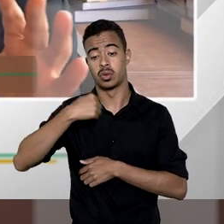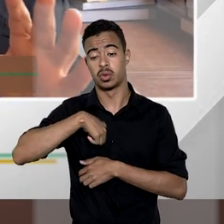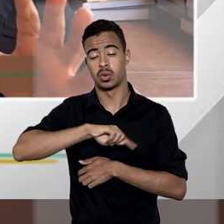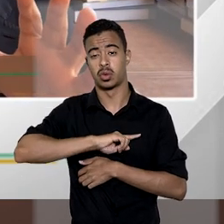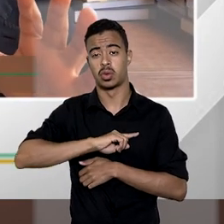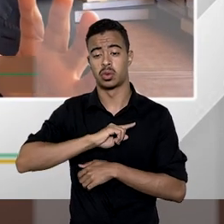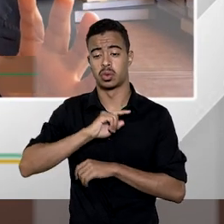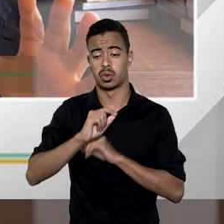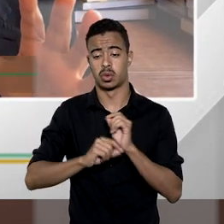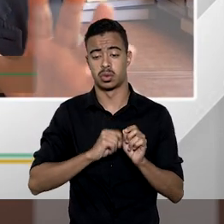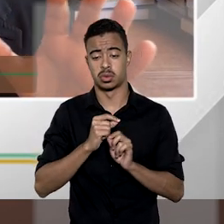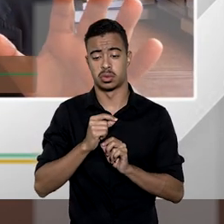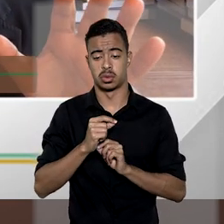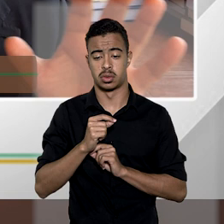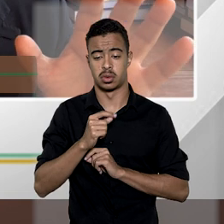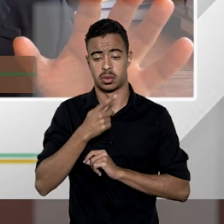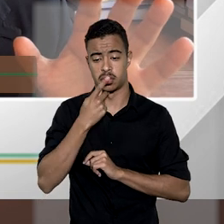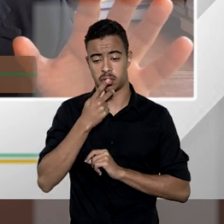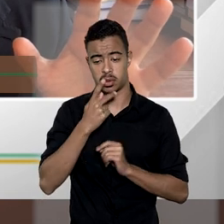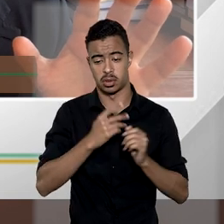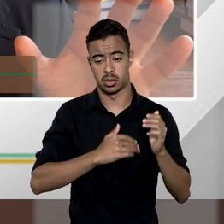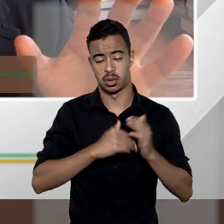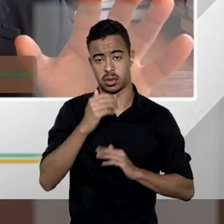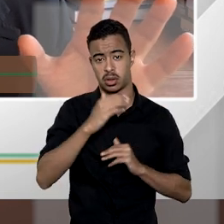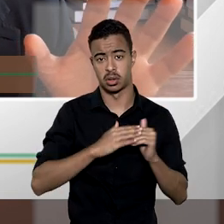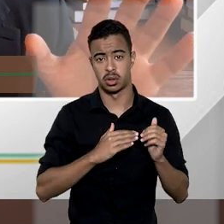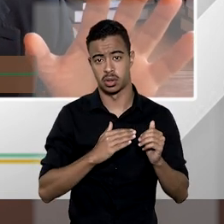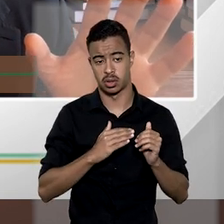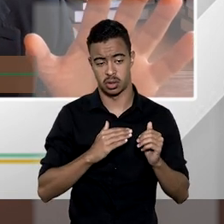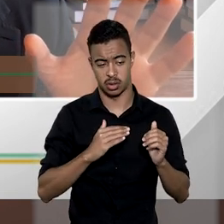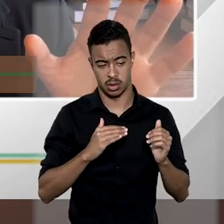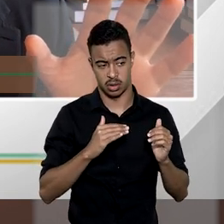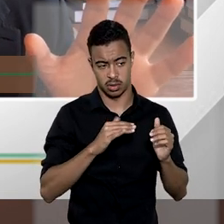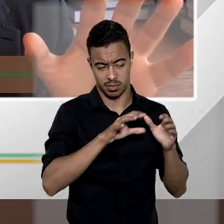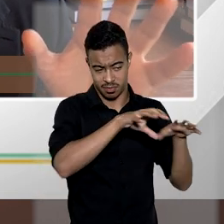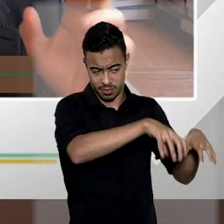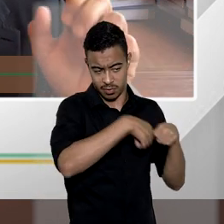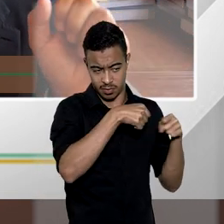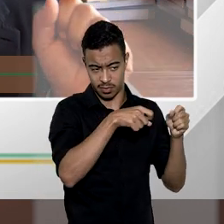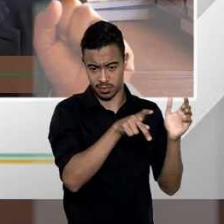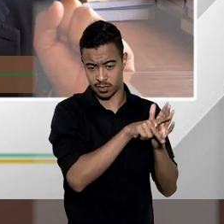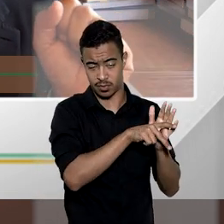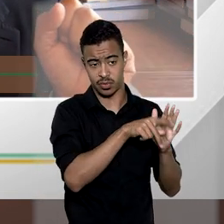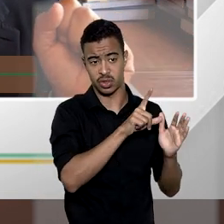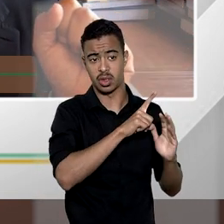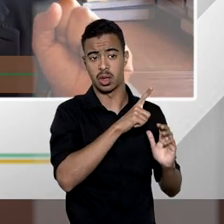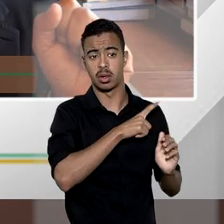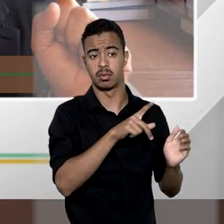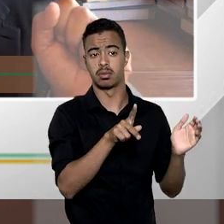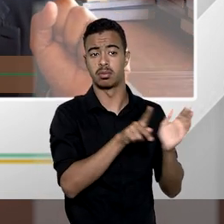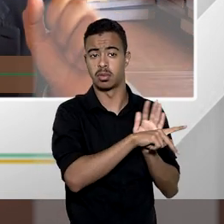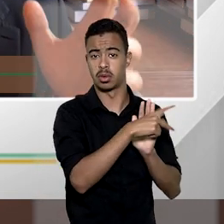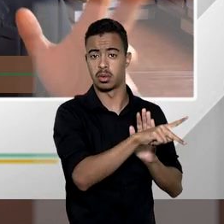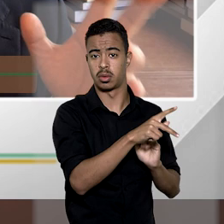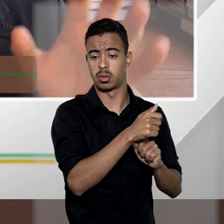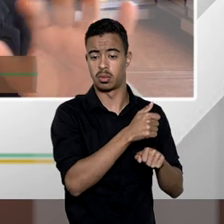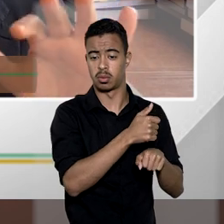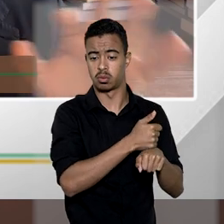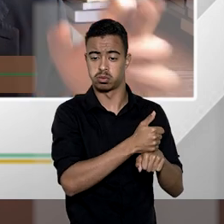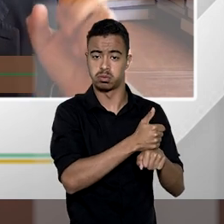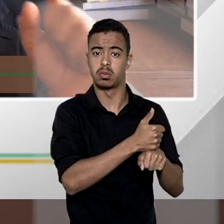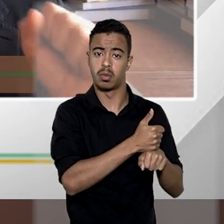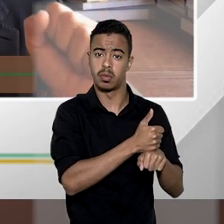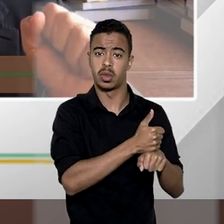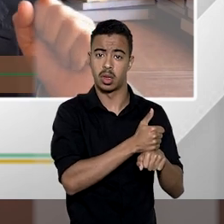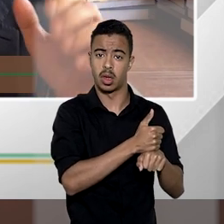que nós estamos diante do caso de desapropriação são casos do sujeito que tem o título de propriedade e esse título de